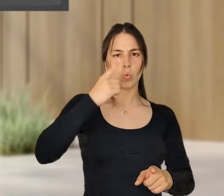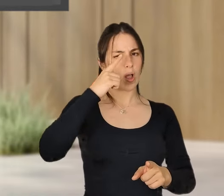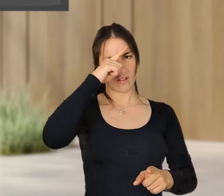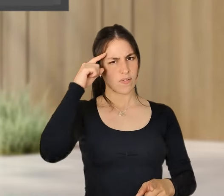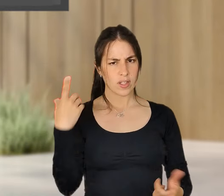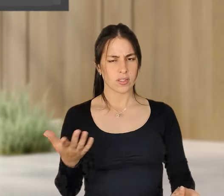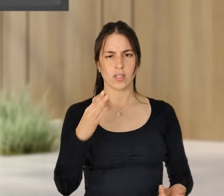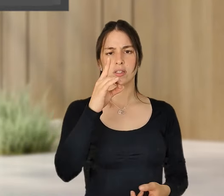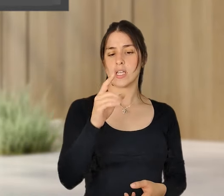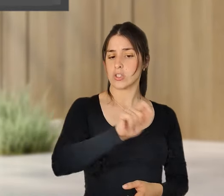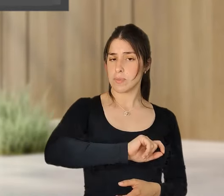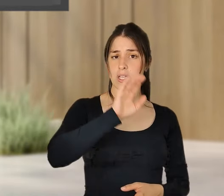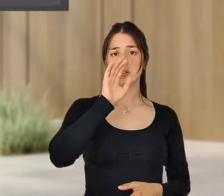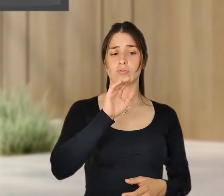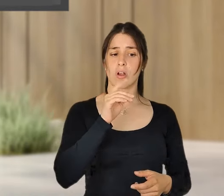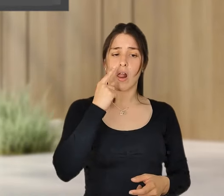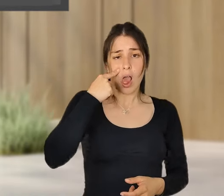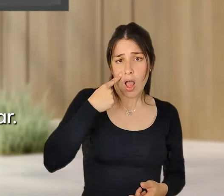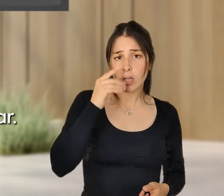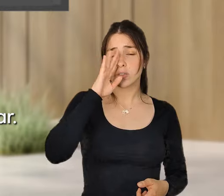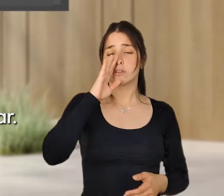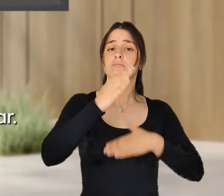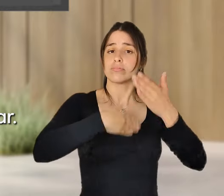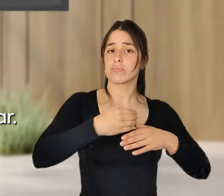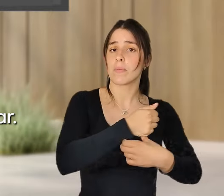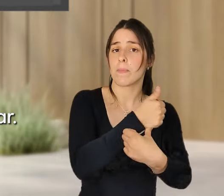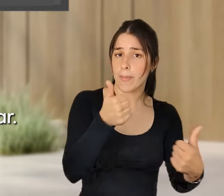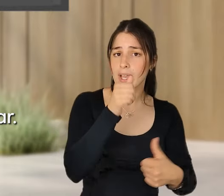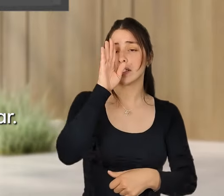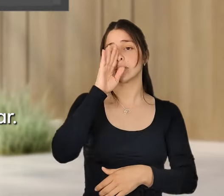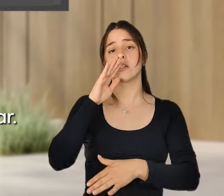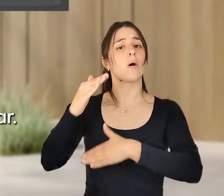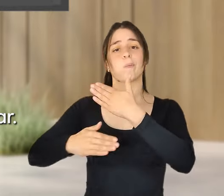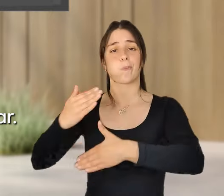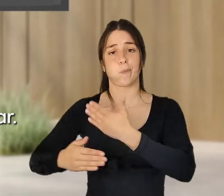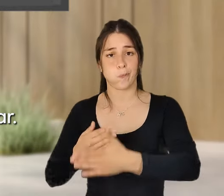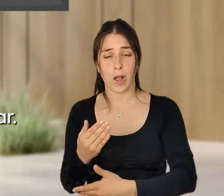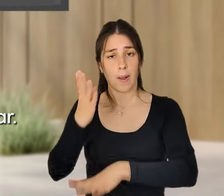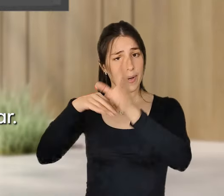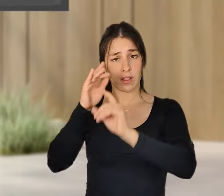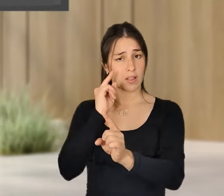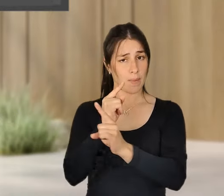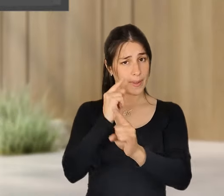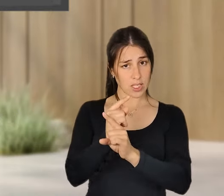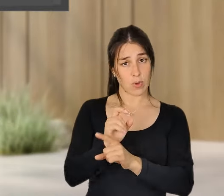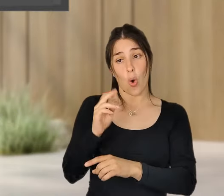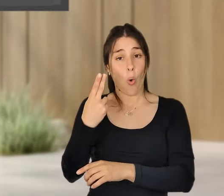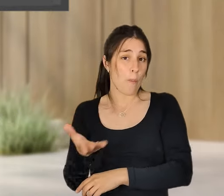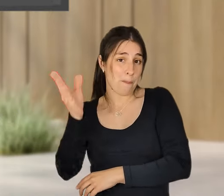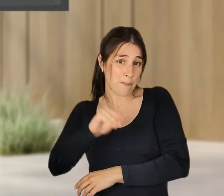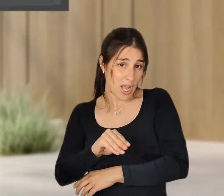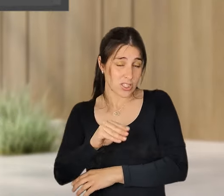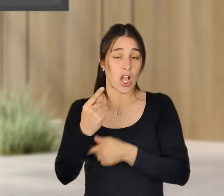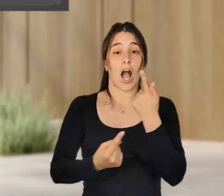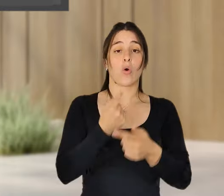São seis meses, se funcionar, aprenderam muito, se não funcionar, aprenderam mais, se calhar. Exatamente. Podem sempre voltar atrás e algumas empresas vão